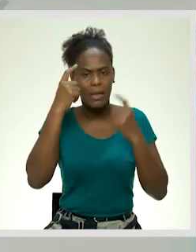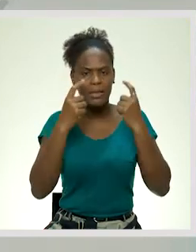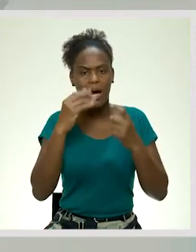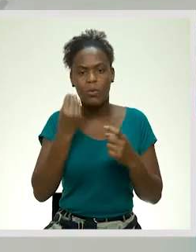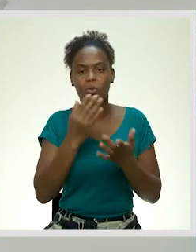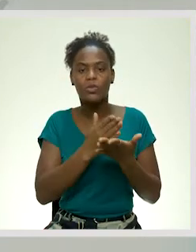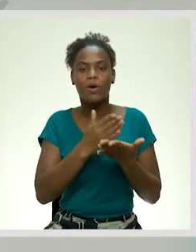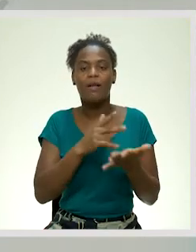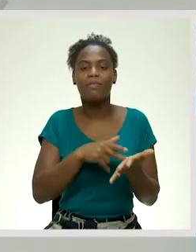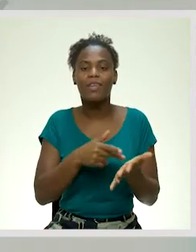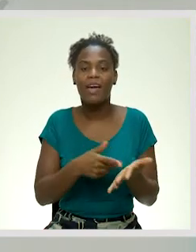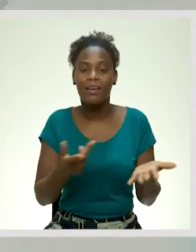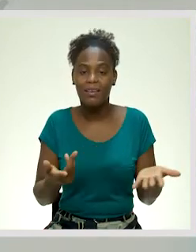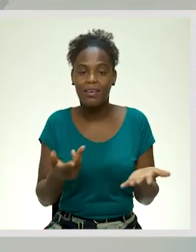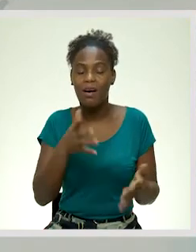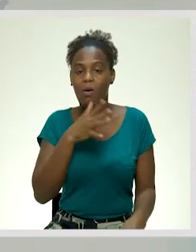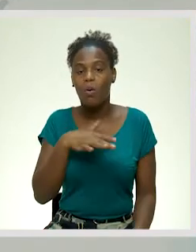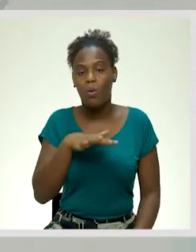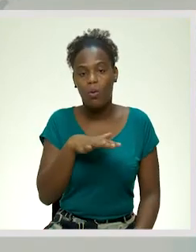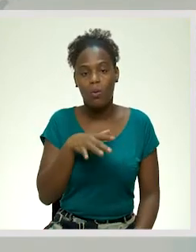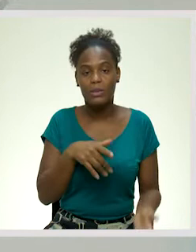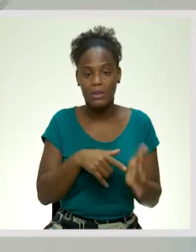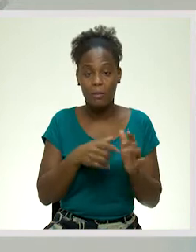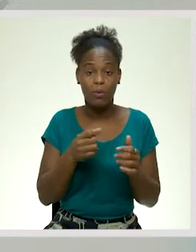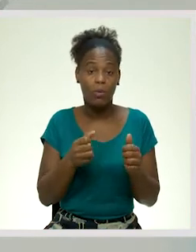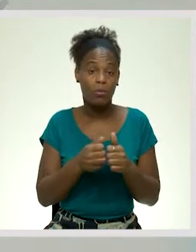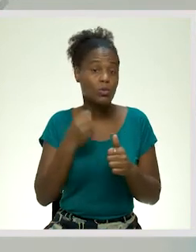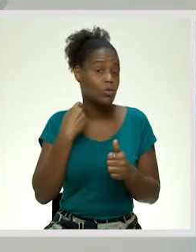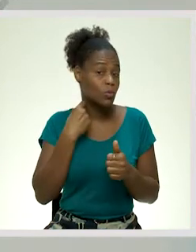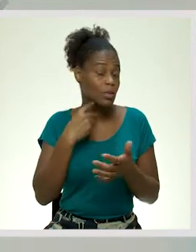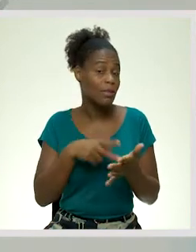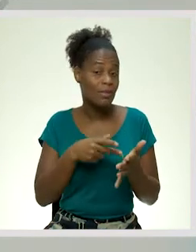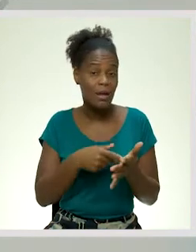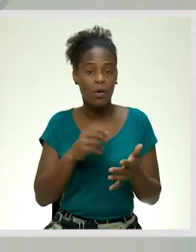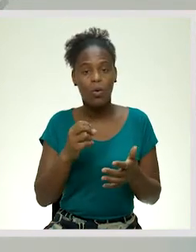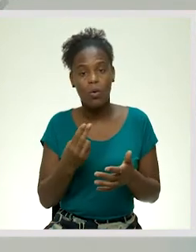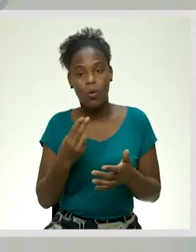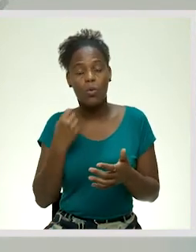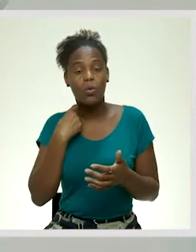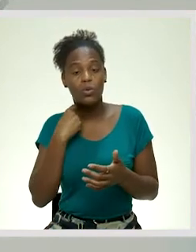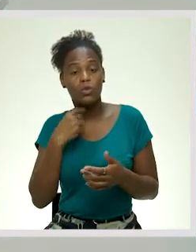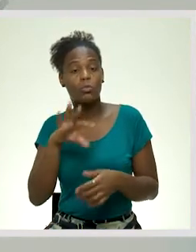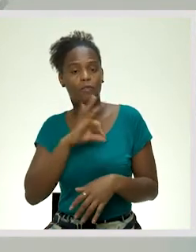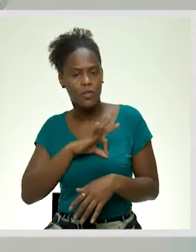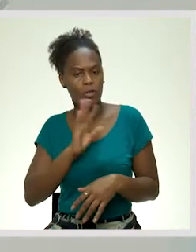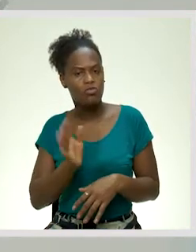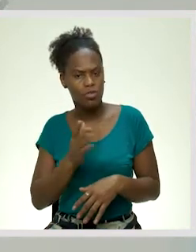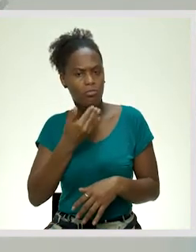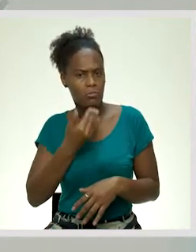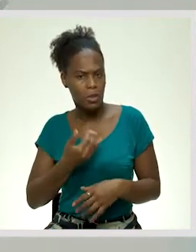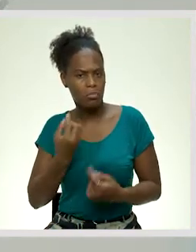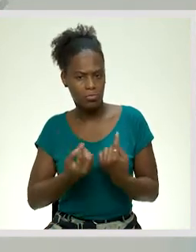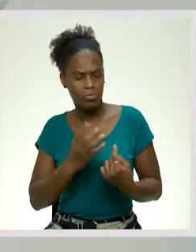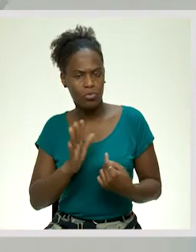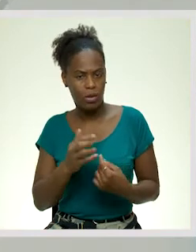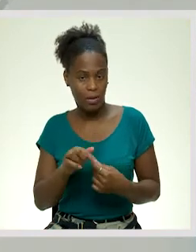alunos da escola técnica onde, tanto com os cursos técnicos ou os cursos profissionais, já têm alguma experiência.